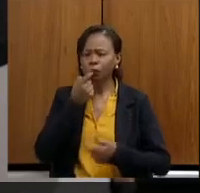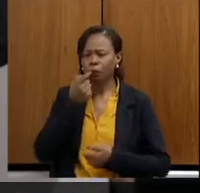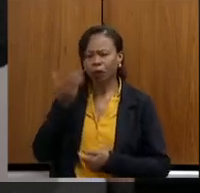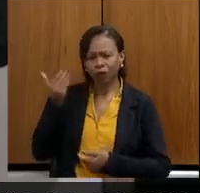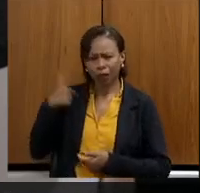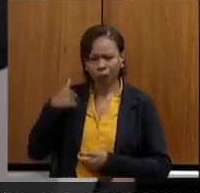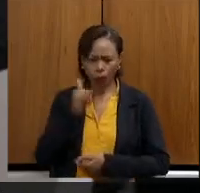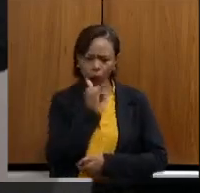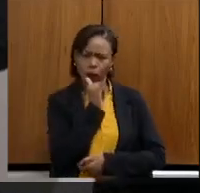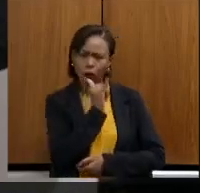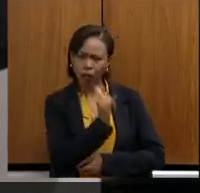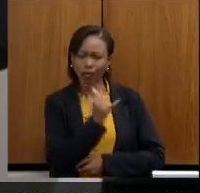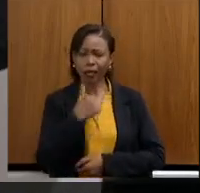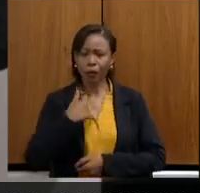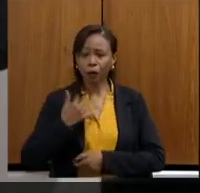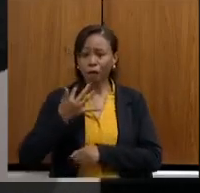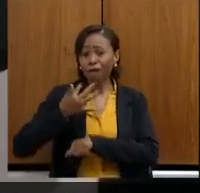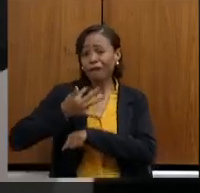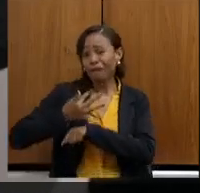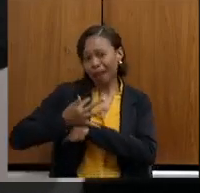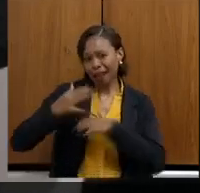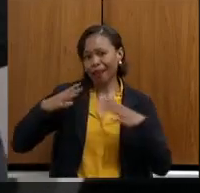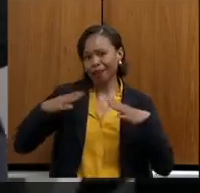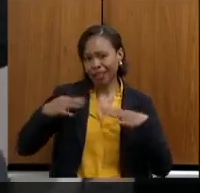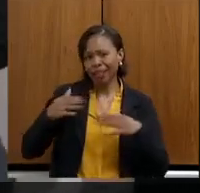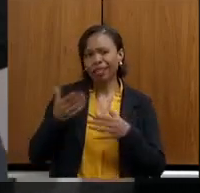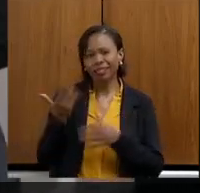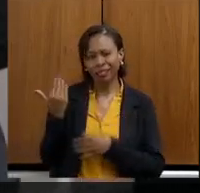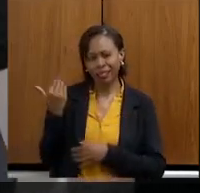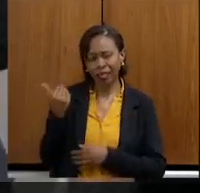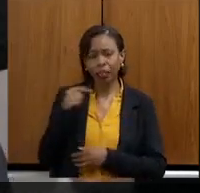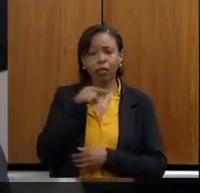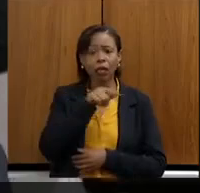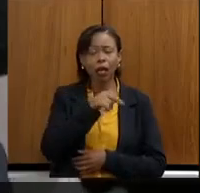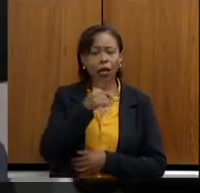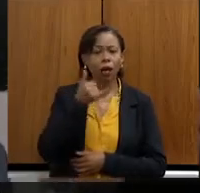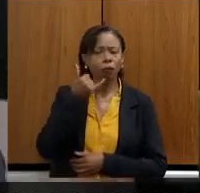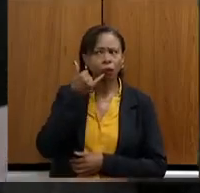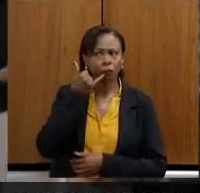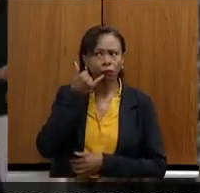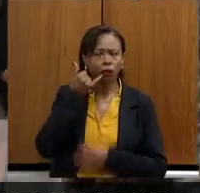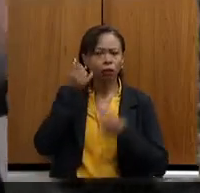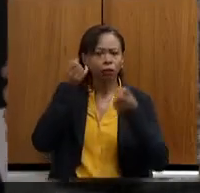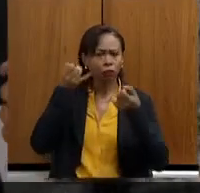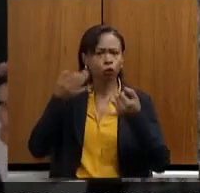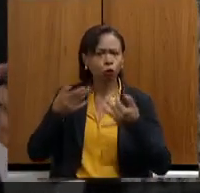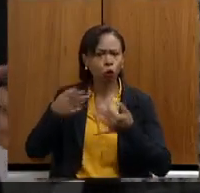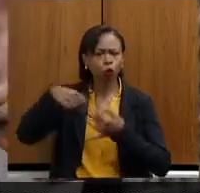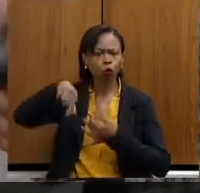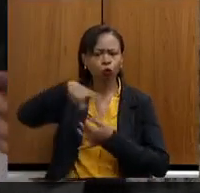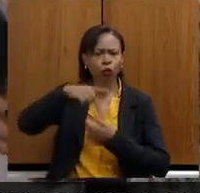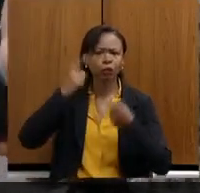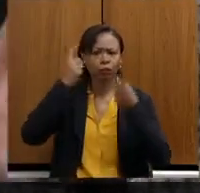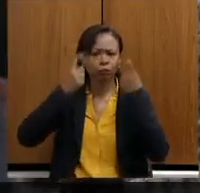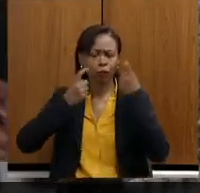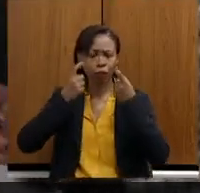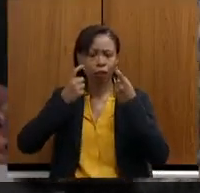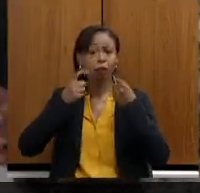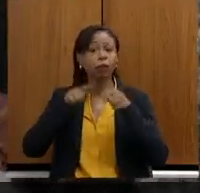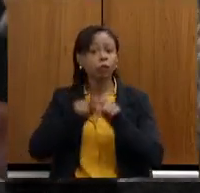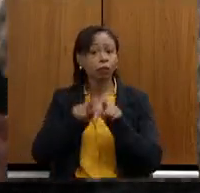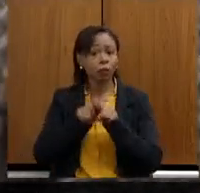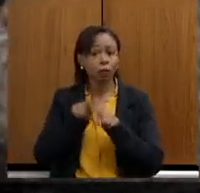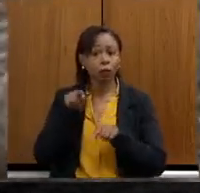de férias alguns dias atrás, por telefone, e ela me colocou a preocupação com relação à situação de vocês, e assim tem sido com o deputado